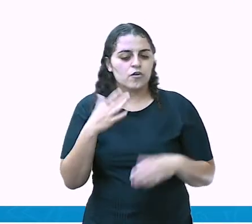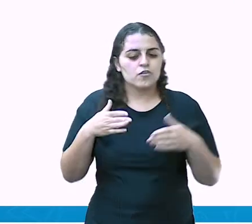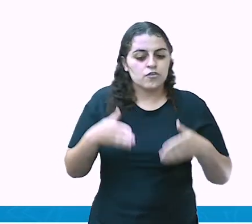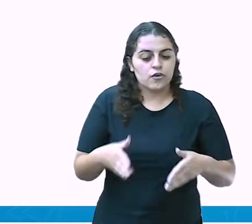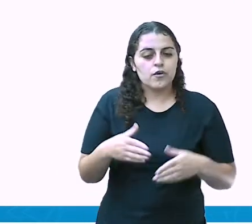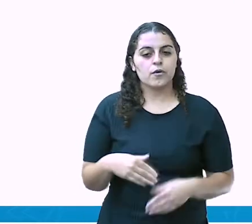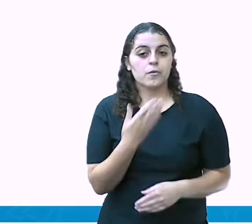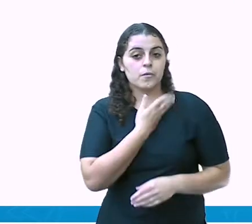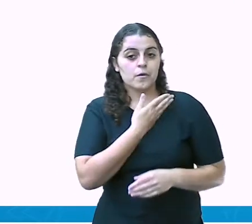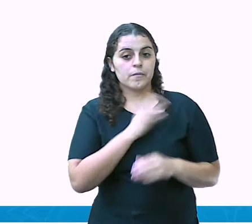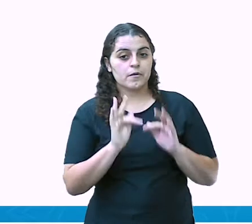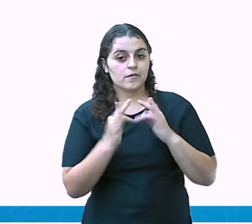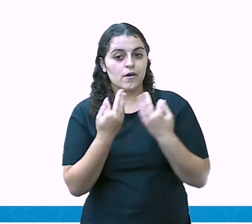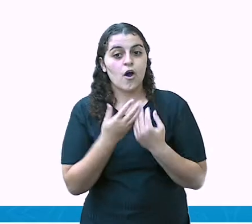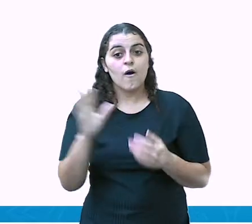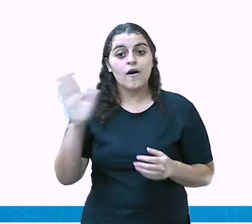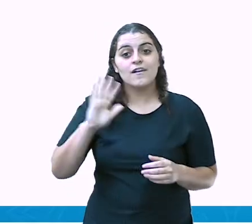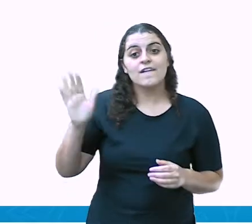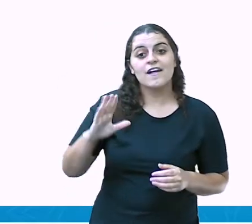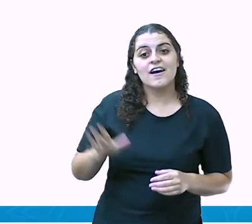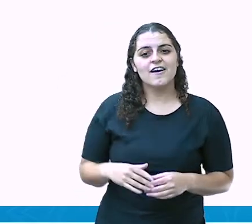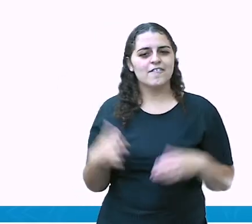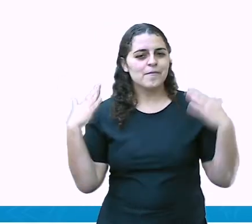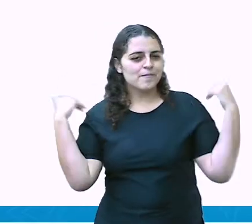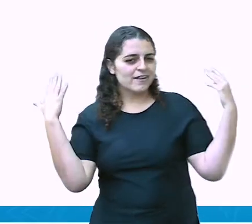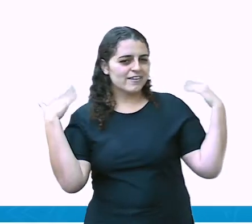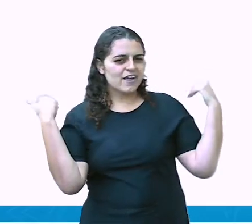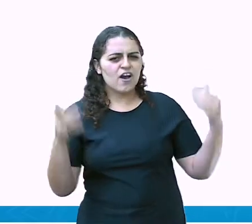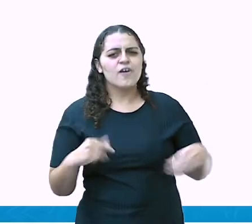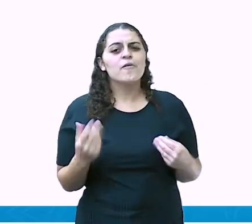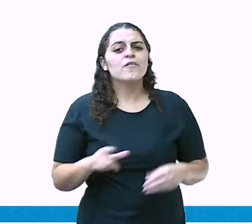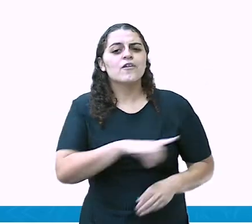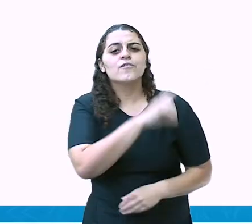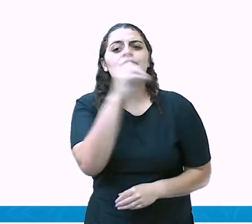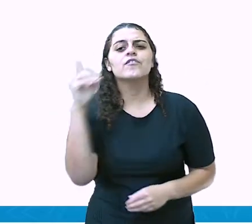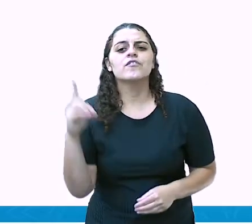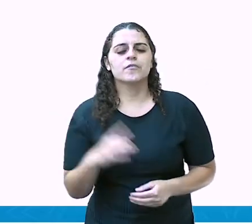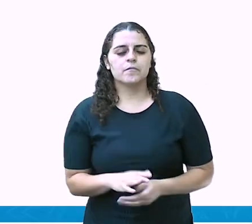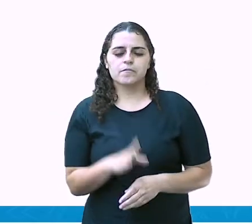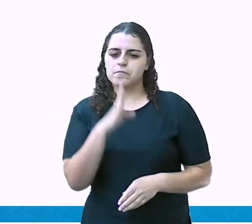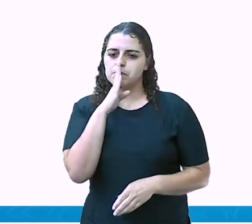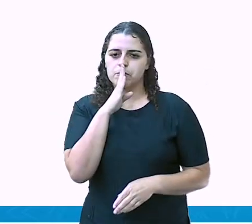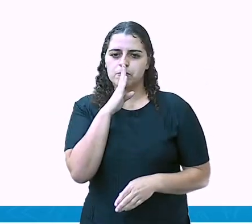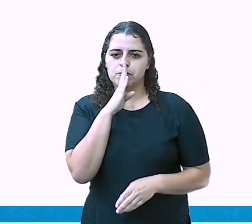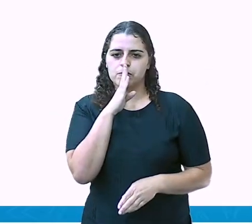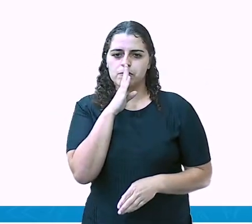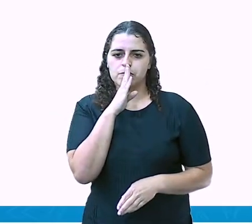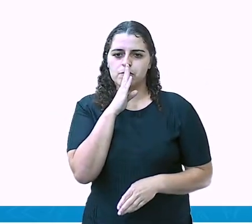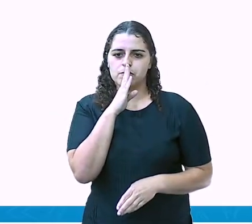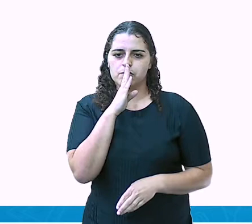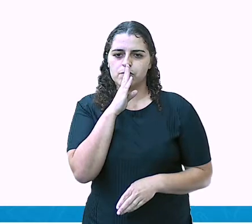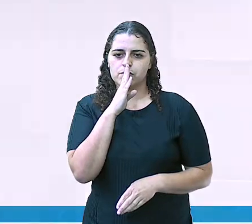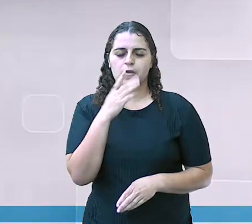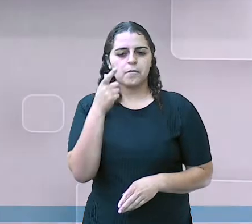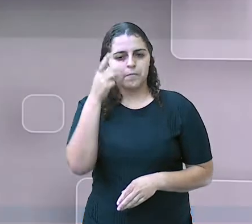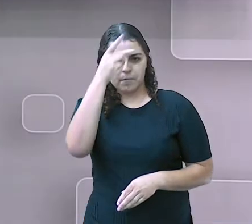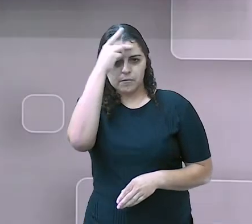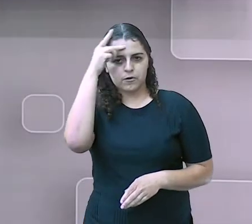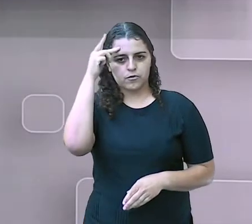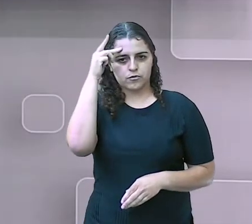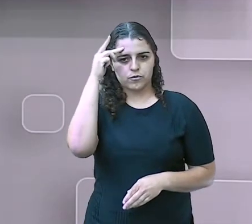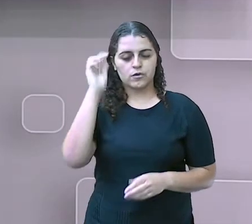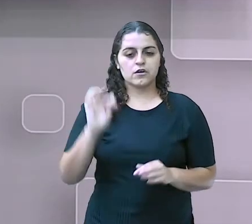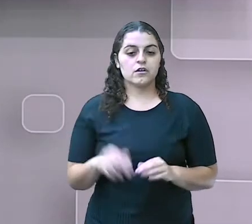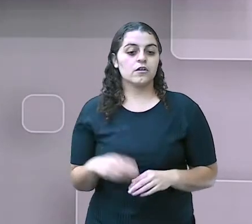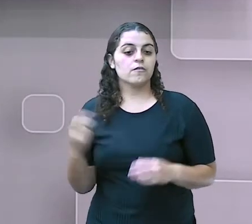família. E perguntou, nossa, você veio passear. Como está sendo o seu dia? Acabou a comunicação. Uma pessoa que não